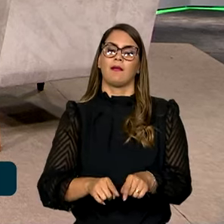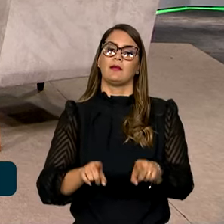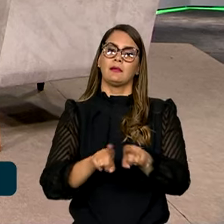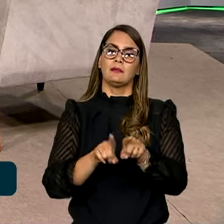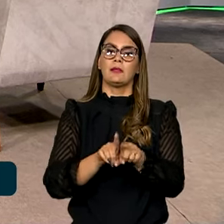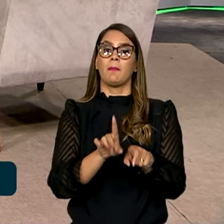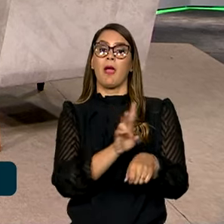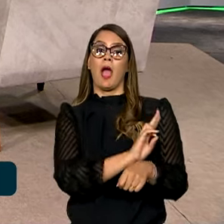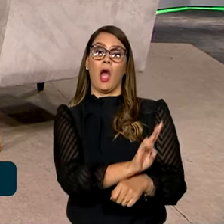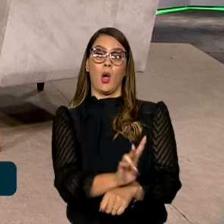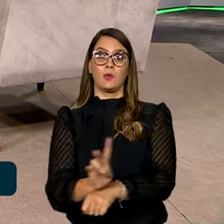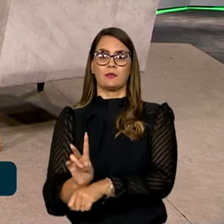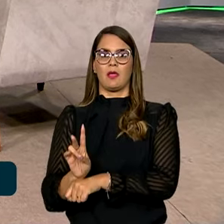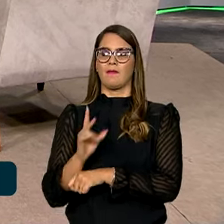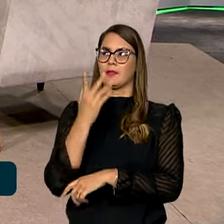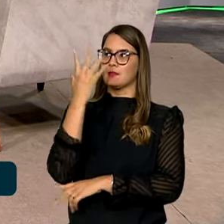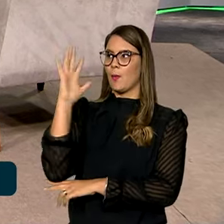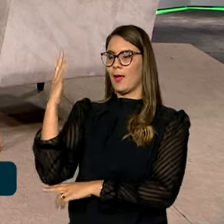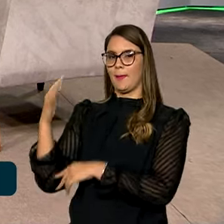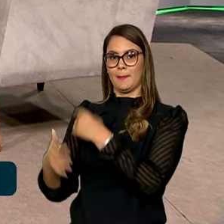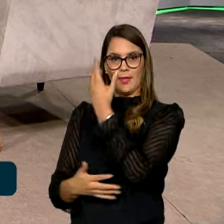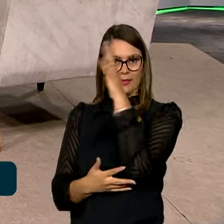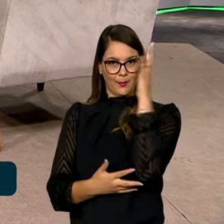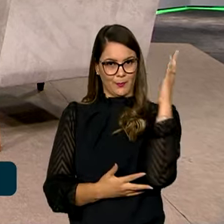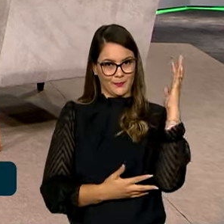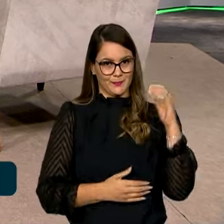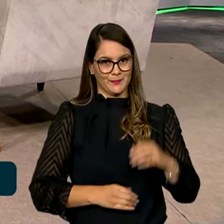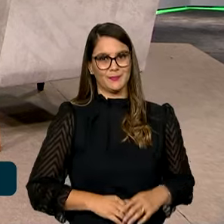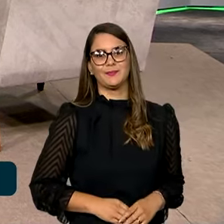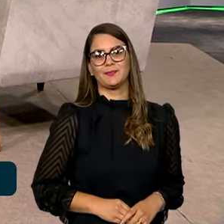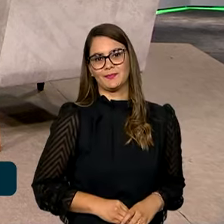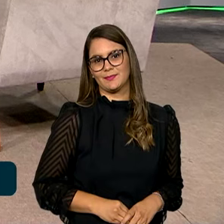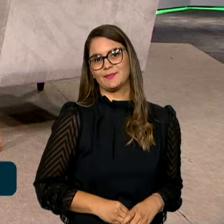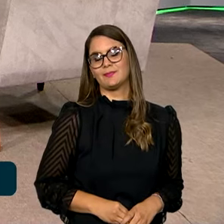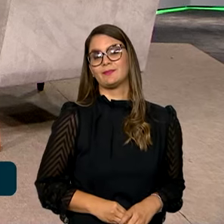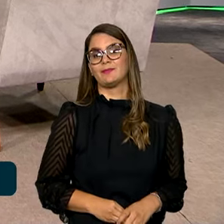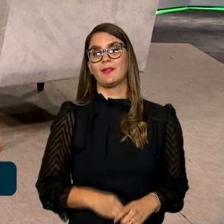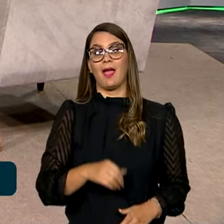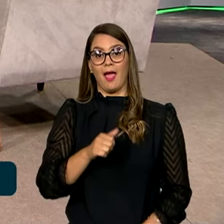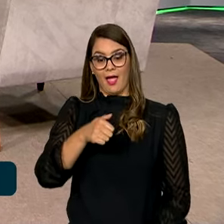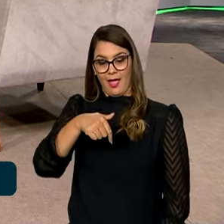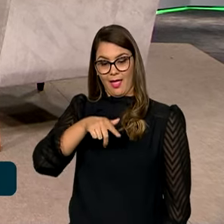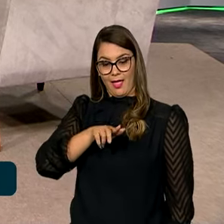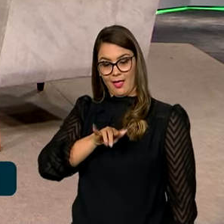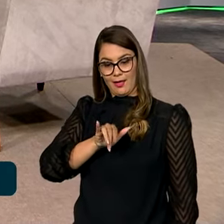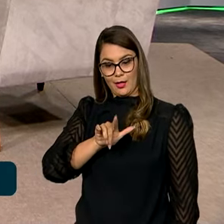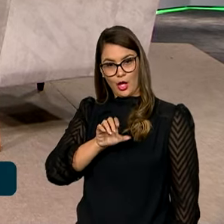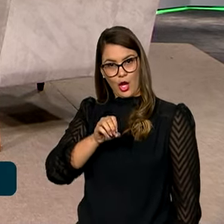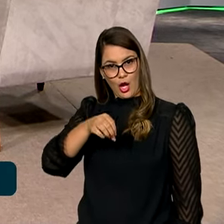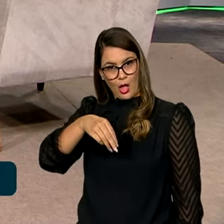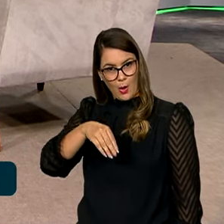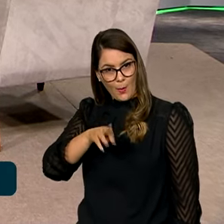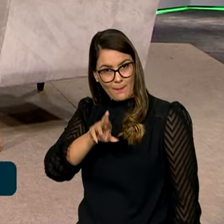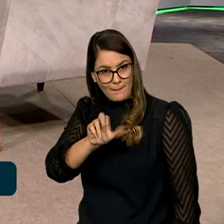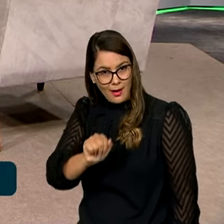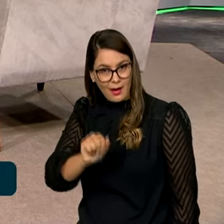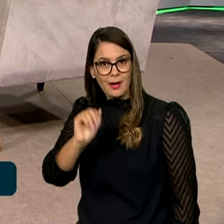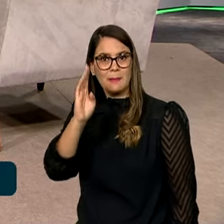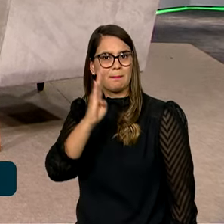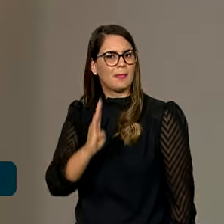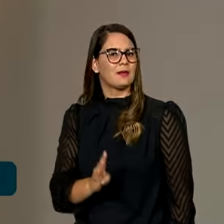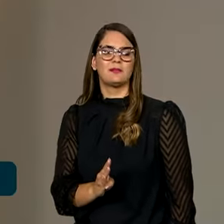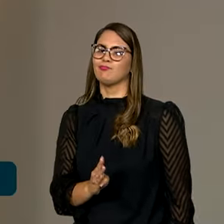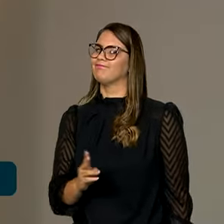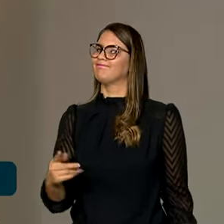conservação ambiental. Certo. Agora, Ronaldo, o Aquilomba Brasil é um programa que não se